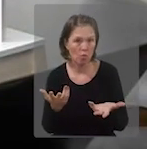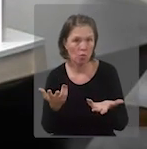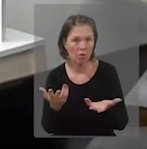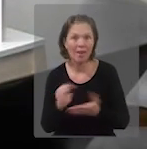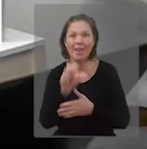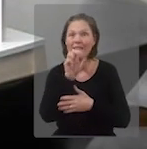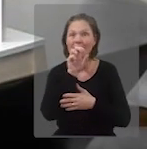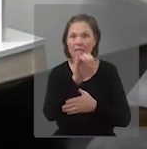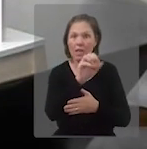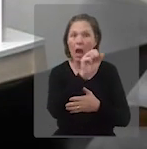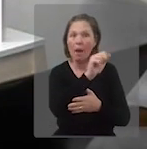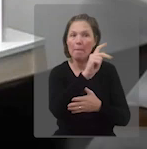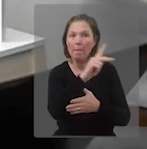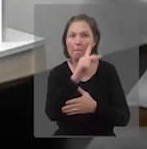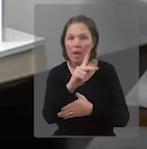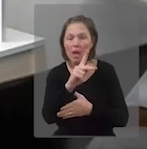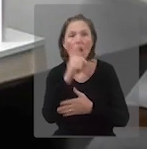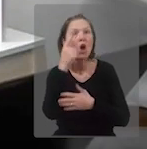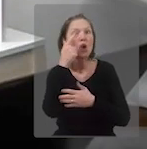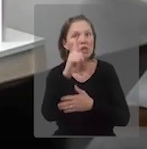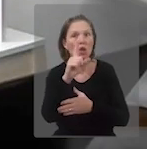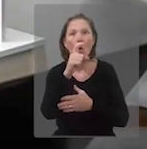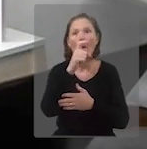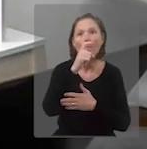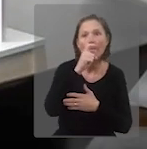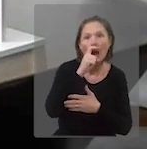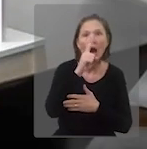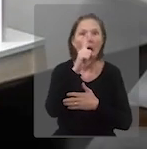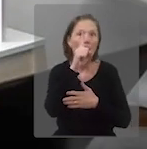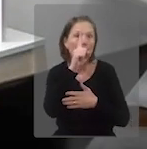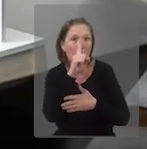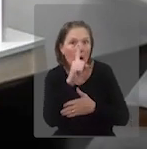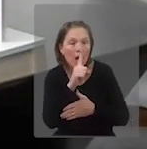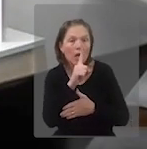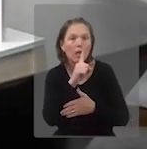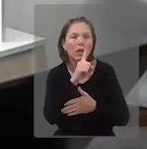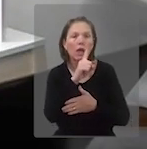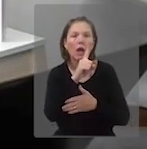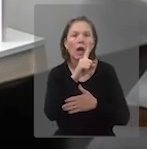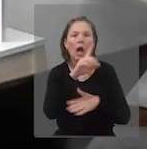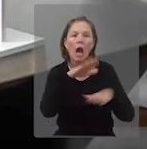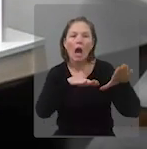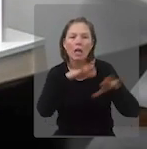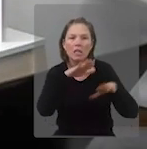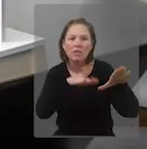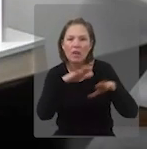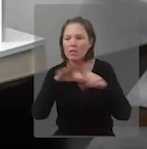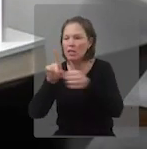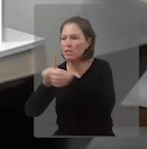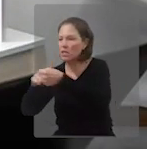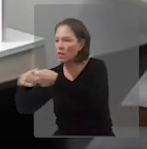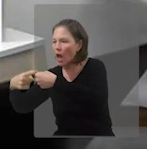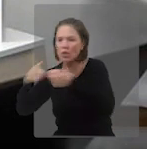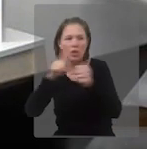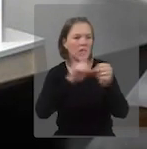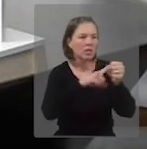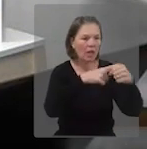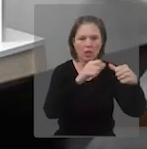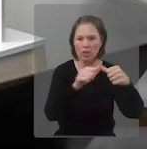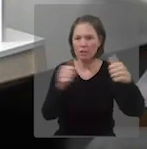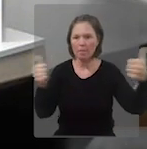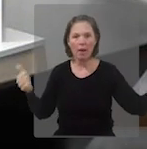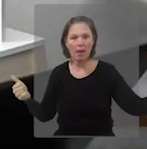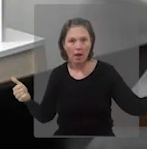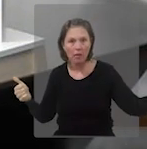para um encontro presencial, através de um aplicativo eu consigo atingir o pai, a mãe, muitas vezes eles morando em